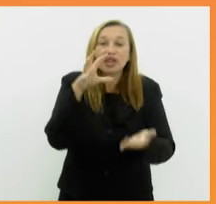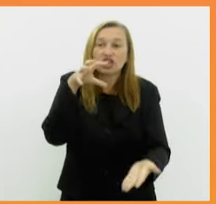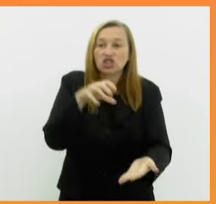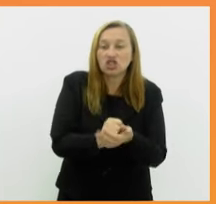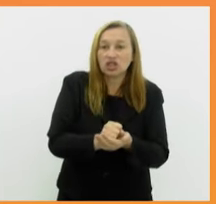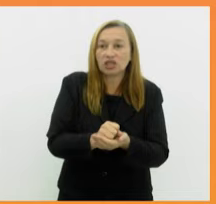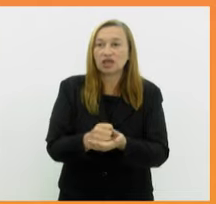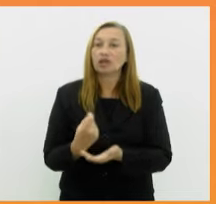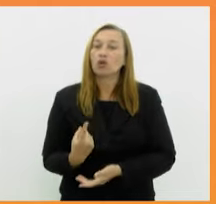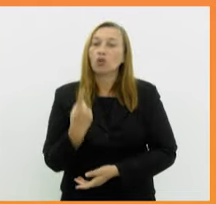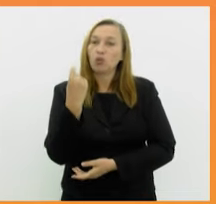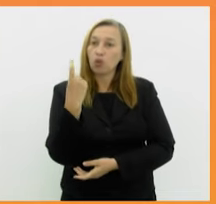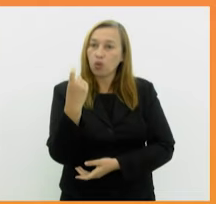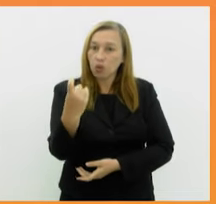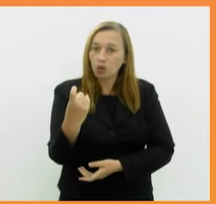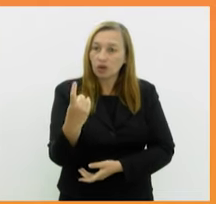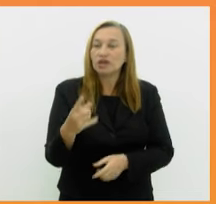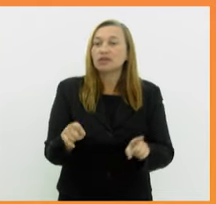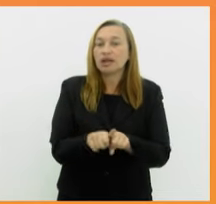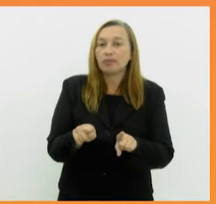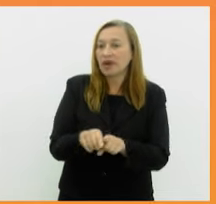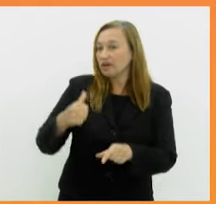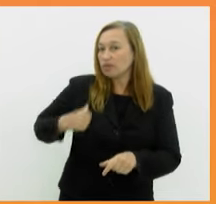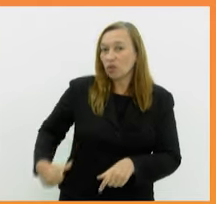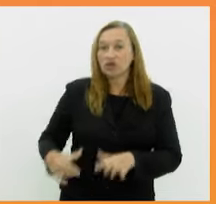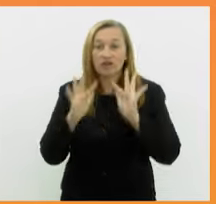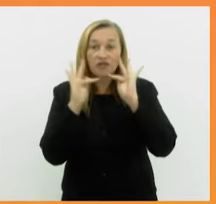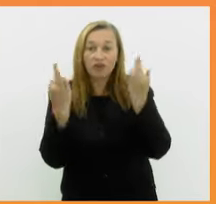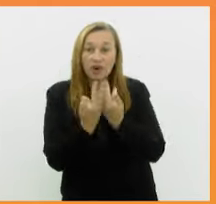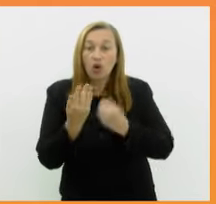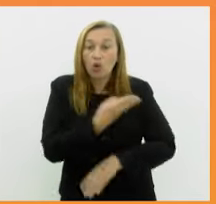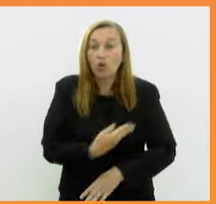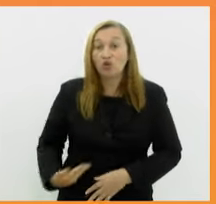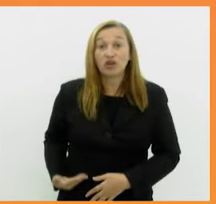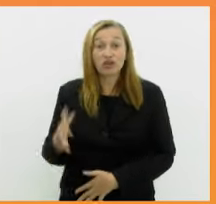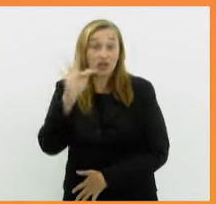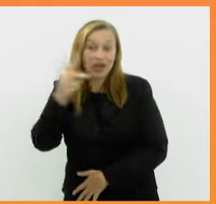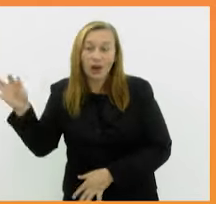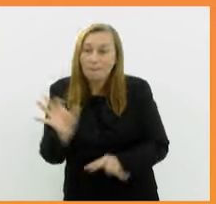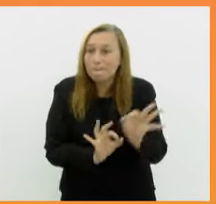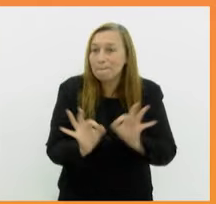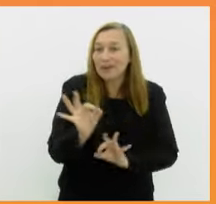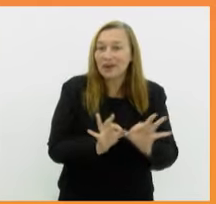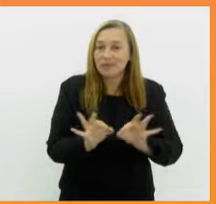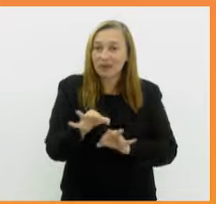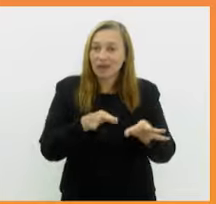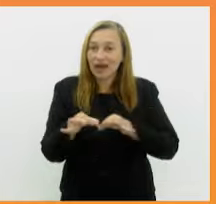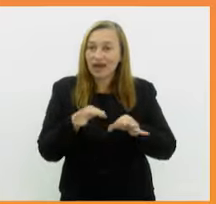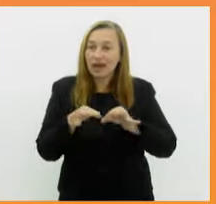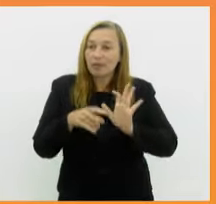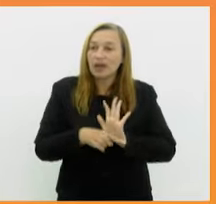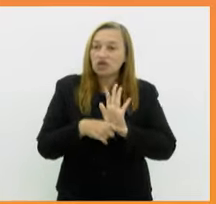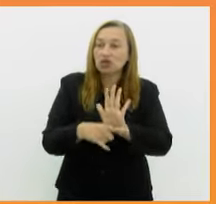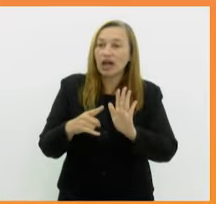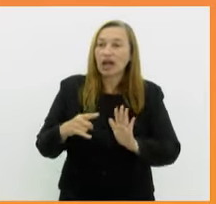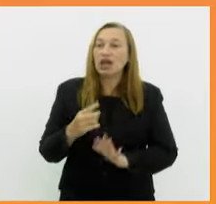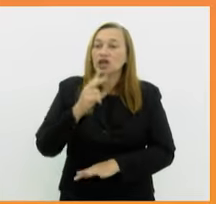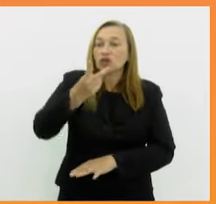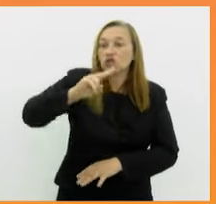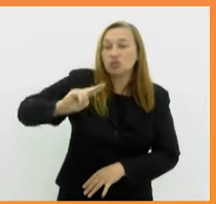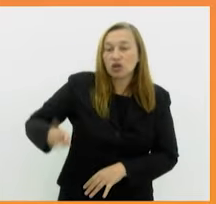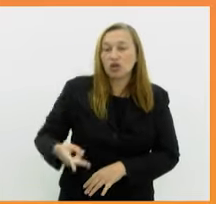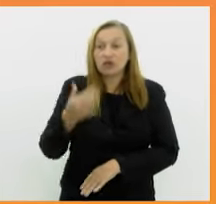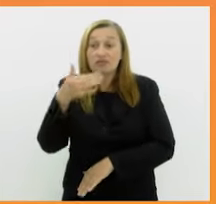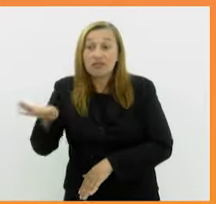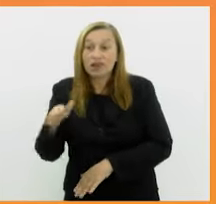Cadastro Único e beneficiária do Bolsa Família. O governo federal planeja contemplar cerca de 2,5 milhões de estudantes em